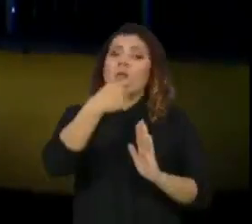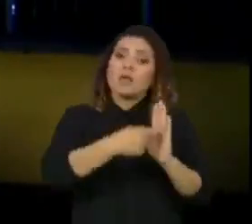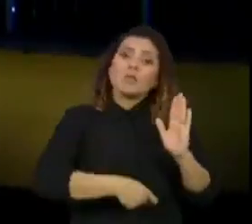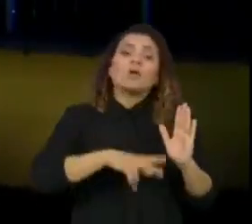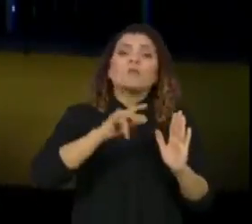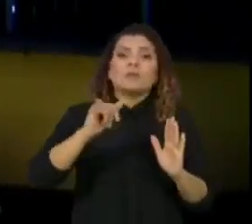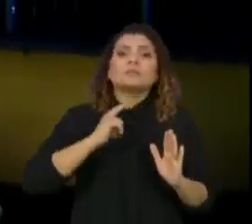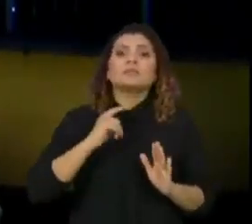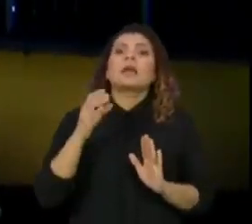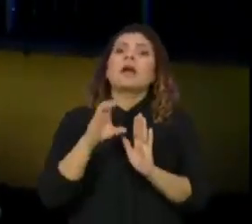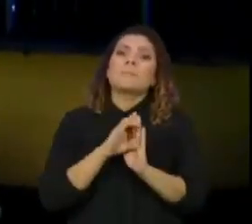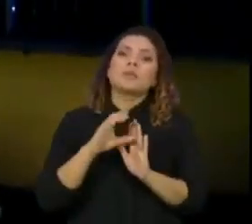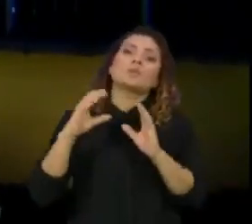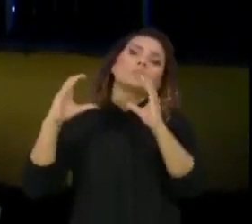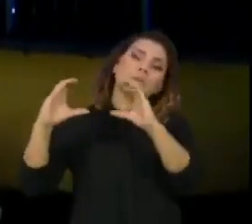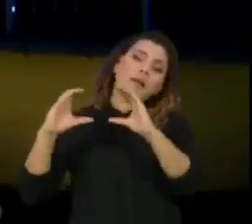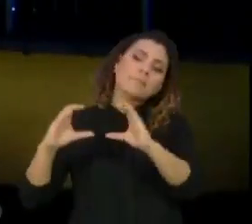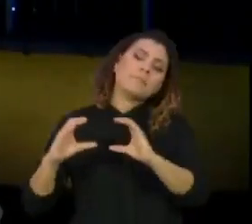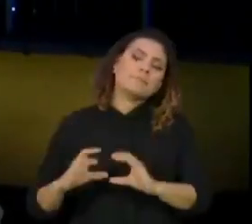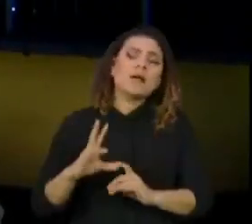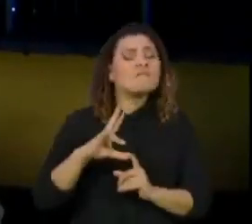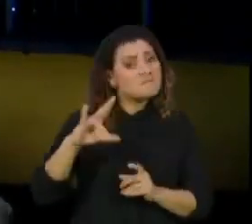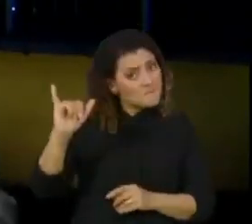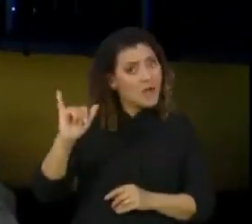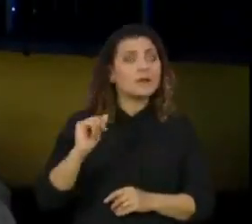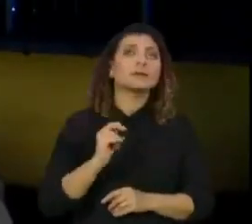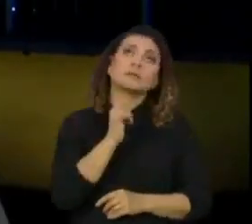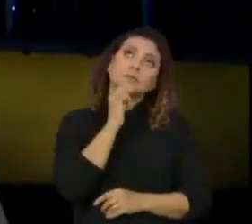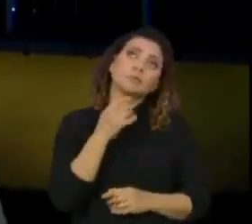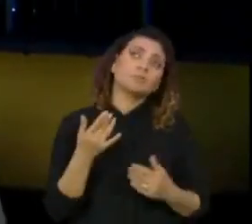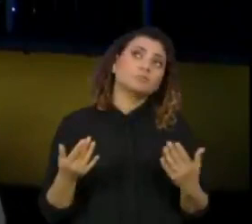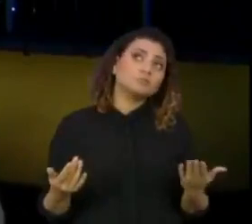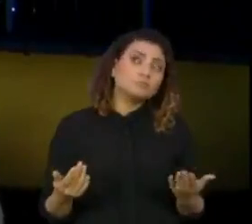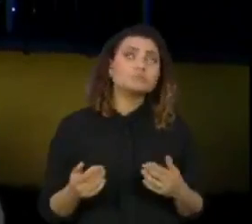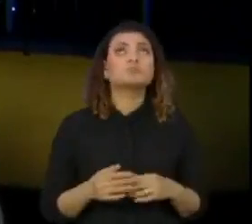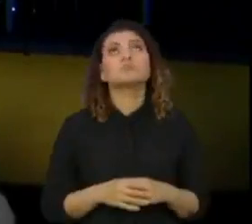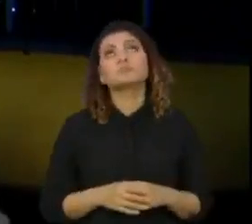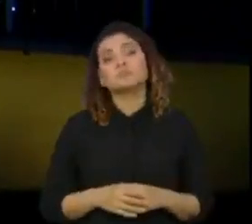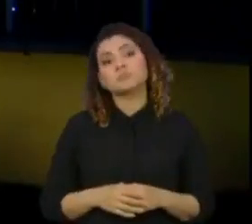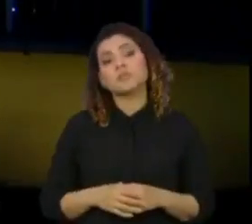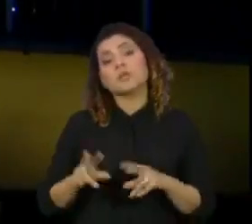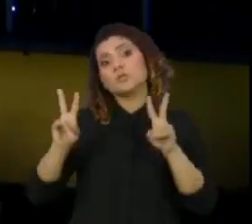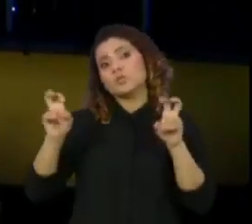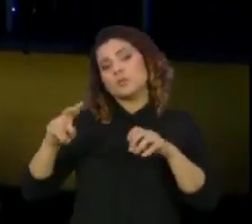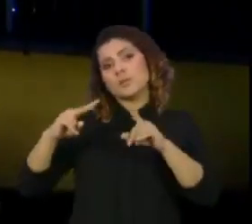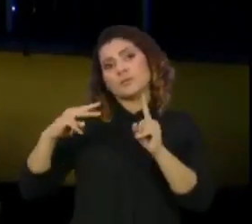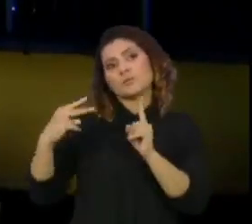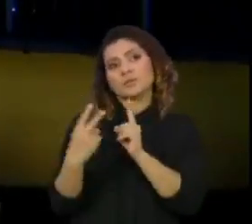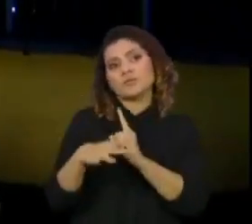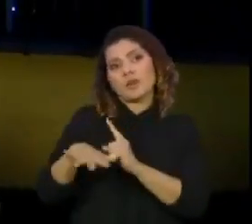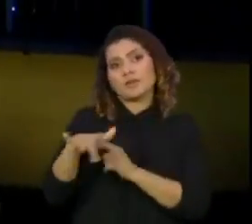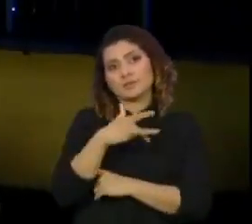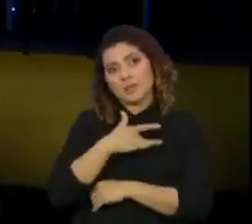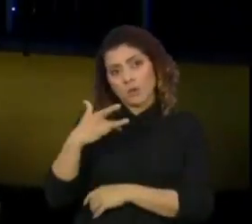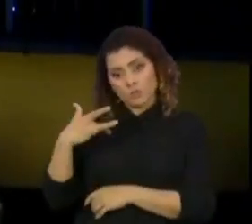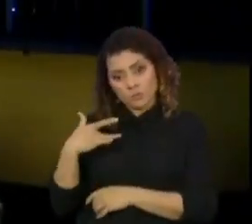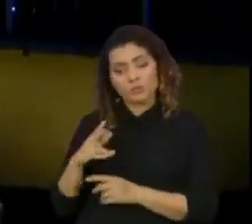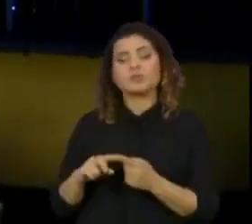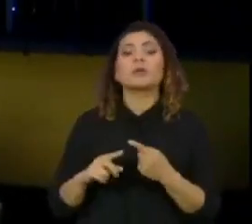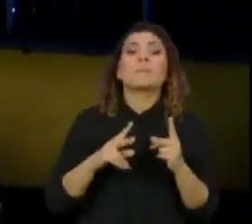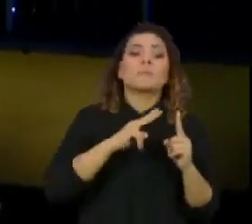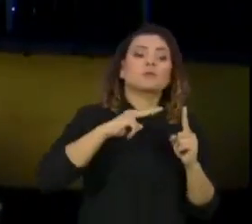dividido em capítulos. Os capítulos sobre a perspectiva sanitária, sobre a